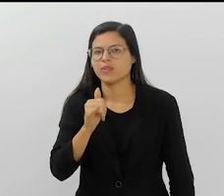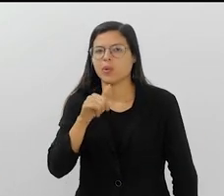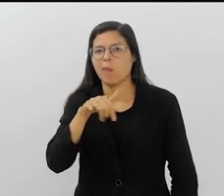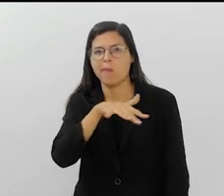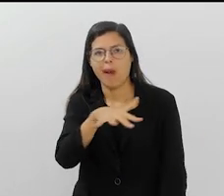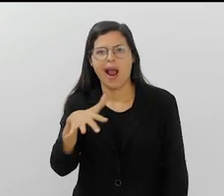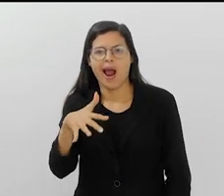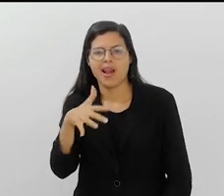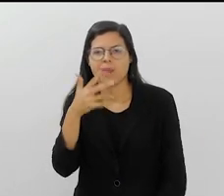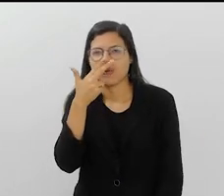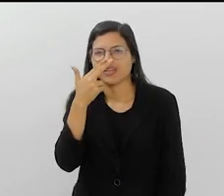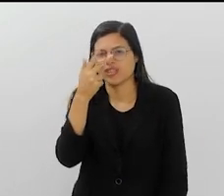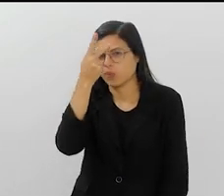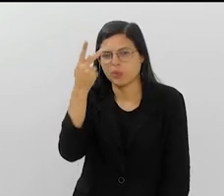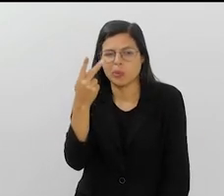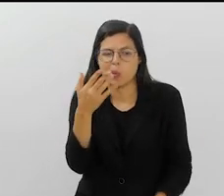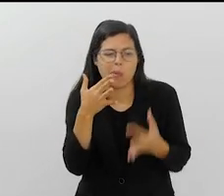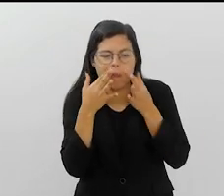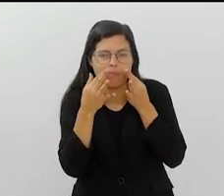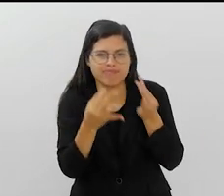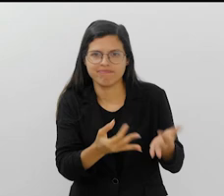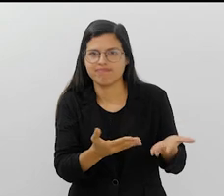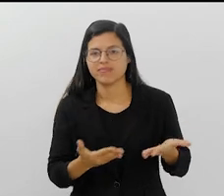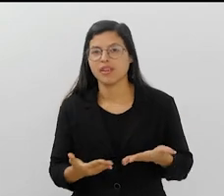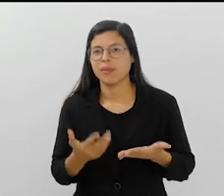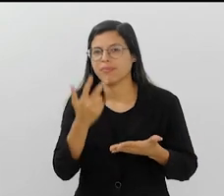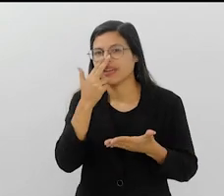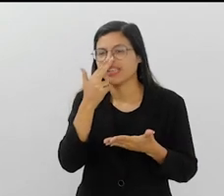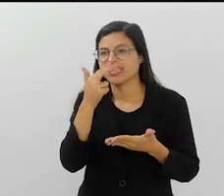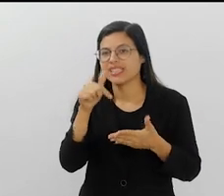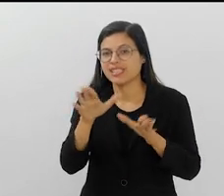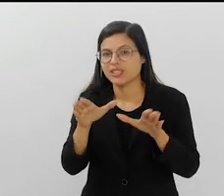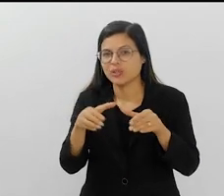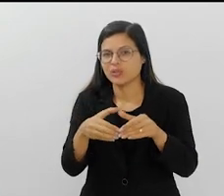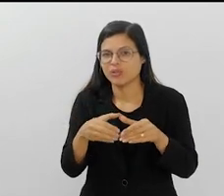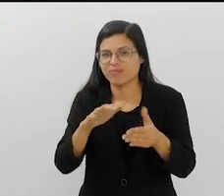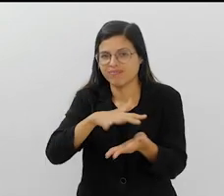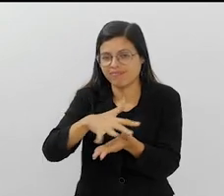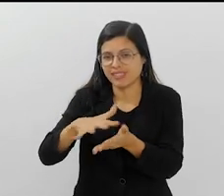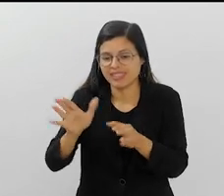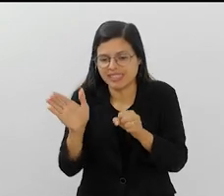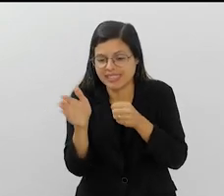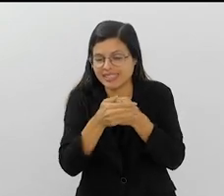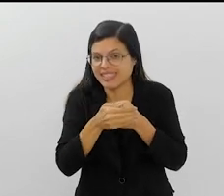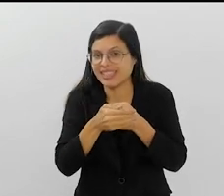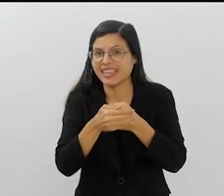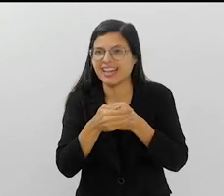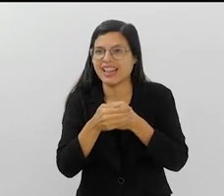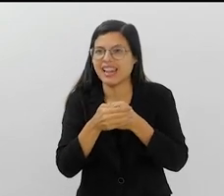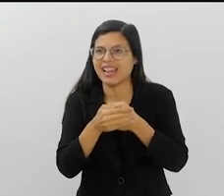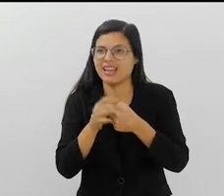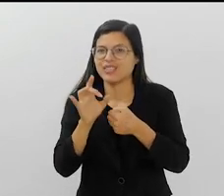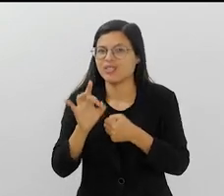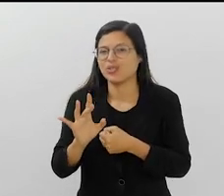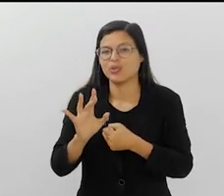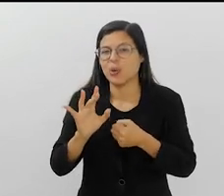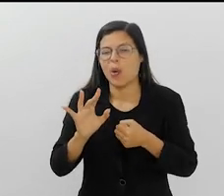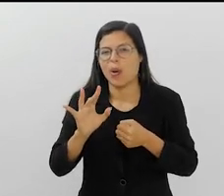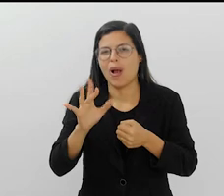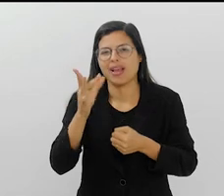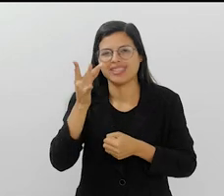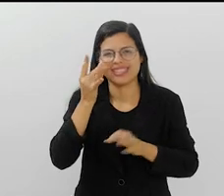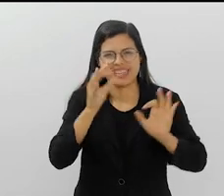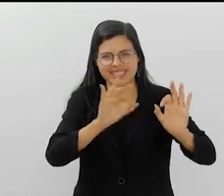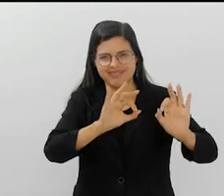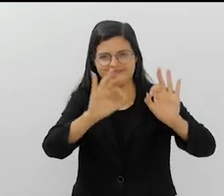muito invisibilizado. Eu costumo dizer que escola de samba é uma coisa quase secreta, porque todo mundo só vê na transmissão